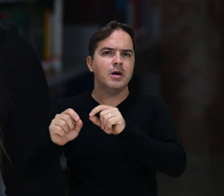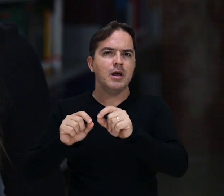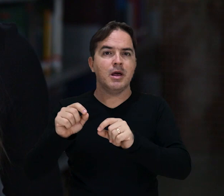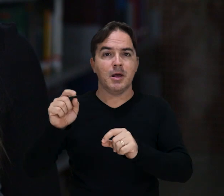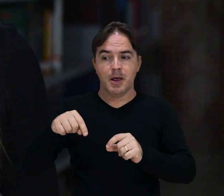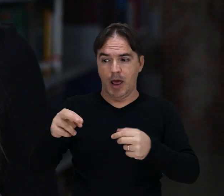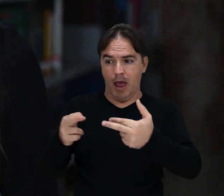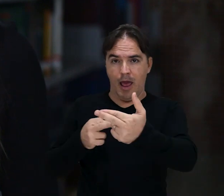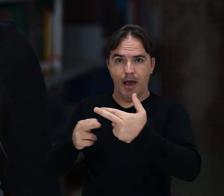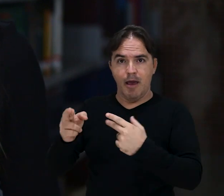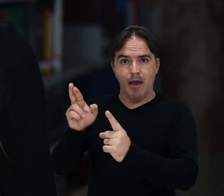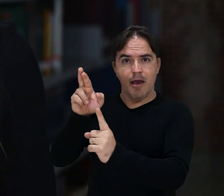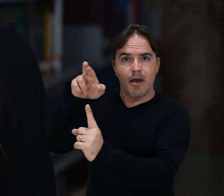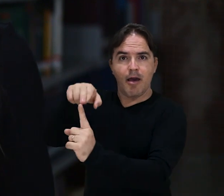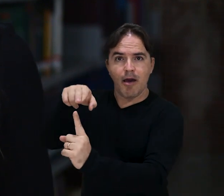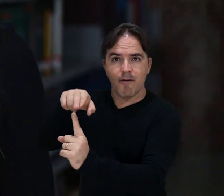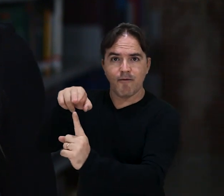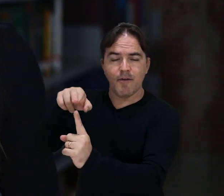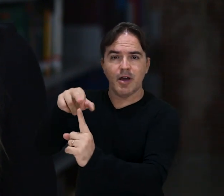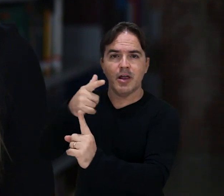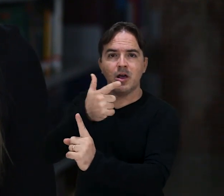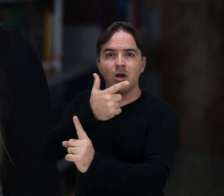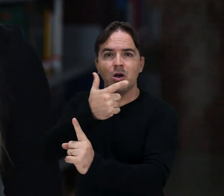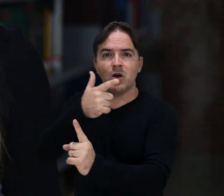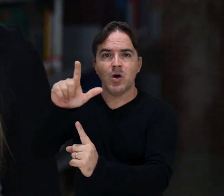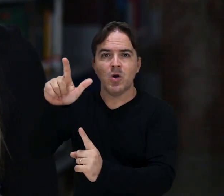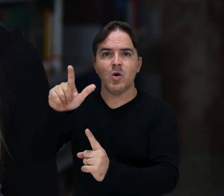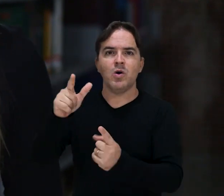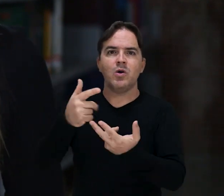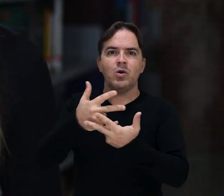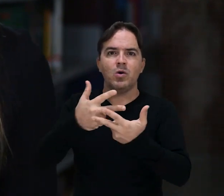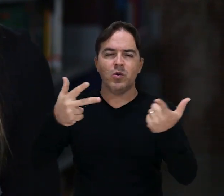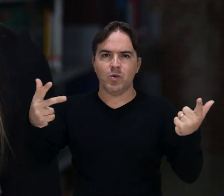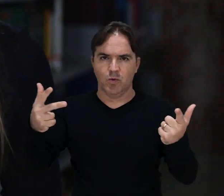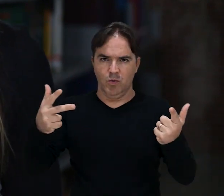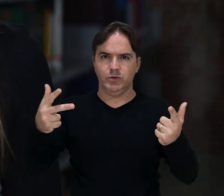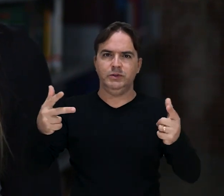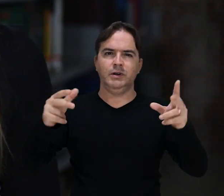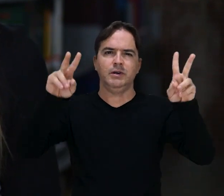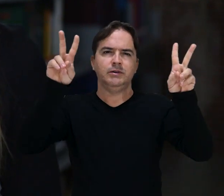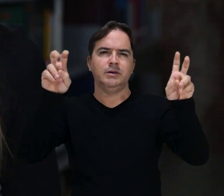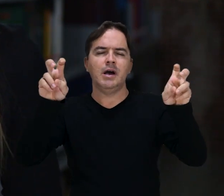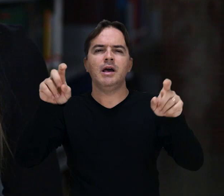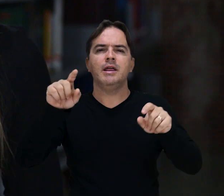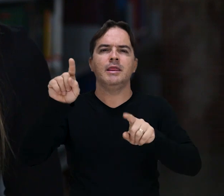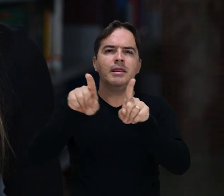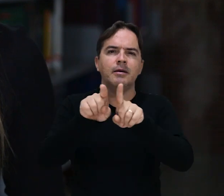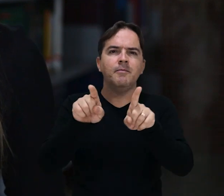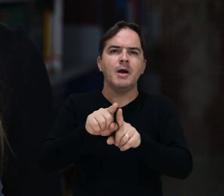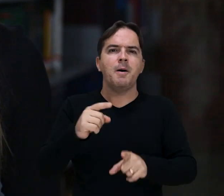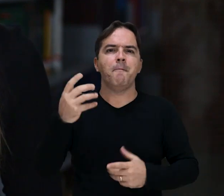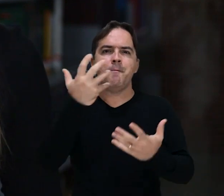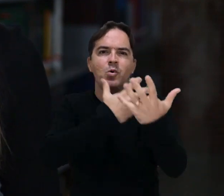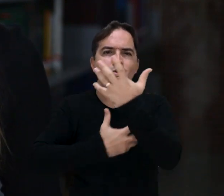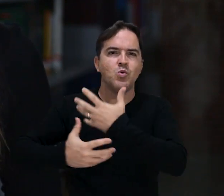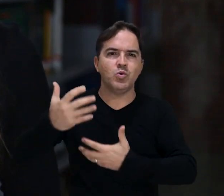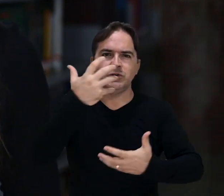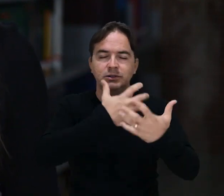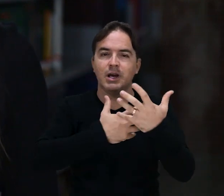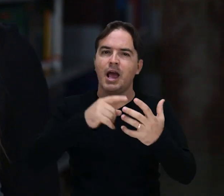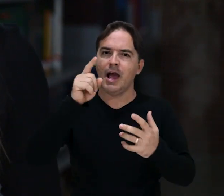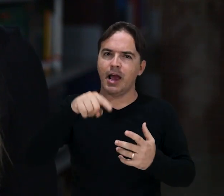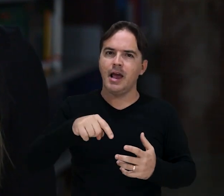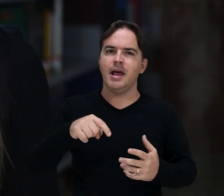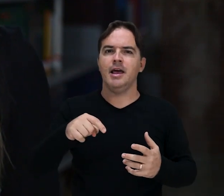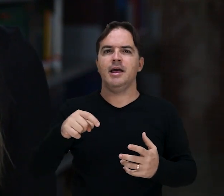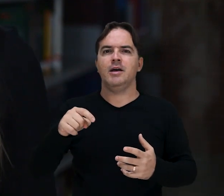ela faz referência a outras formas de expressões como a música, o próprio título, ele é uma referência à música O que essa baiana